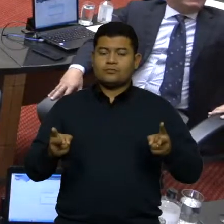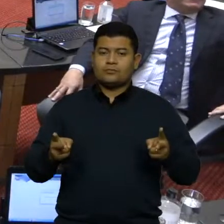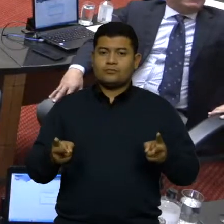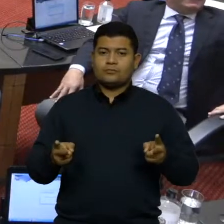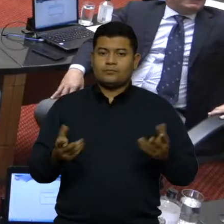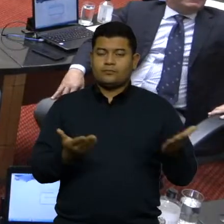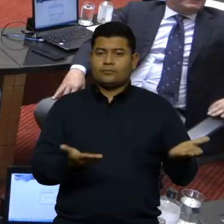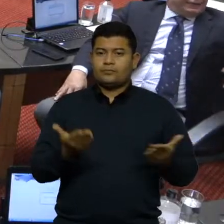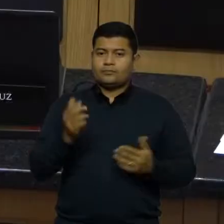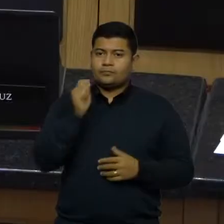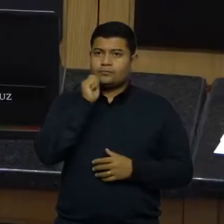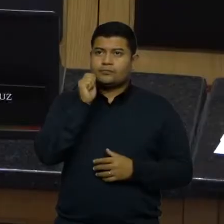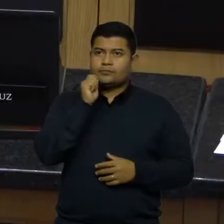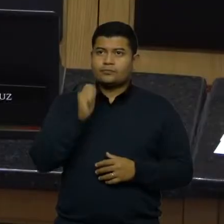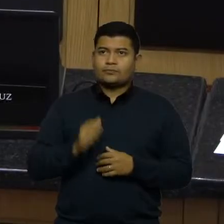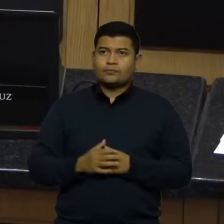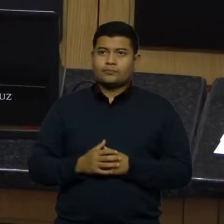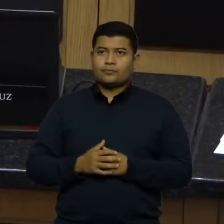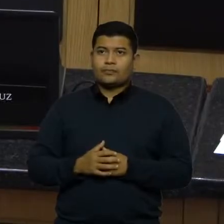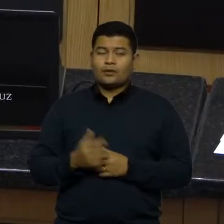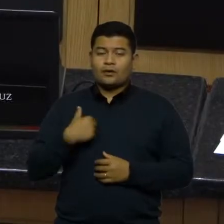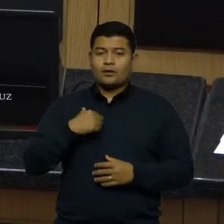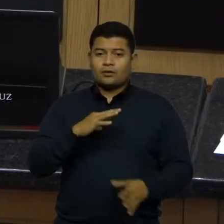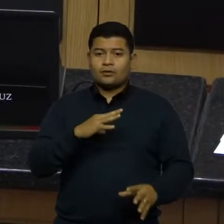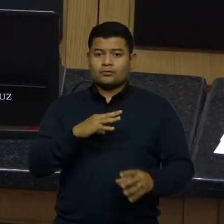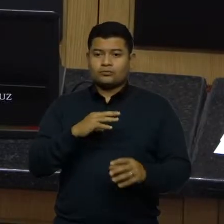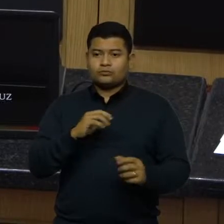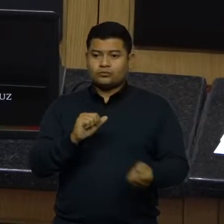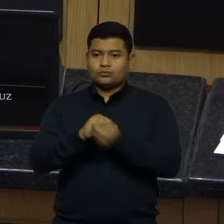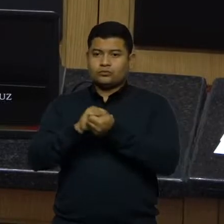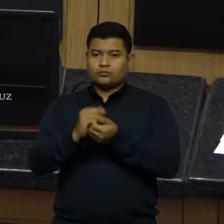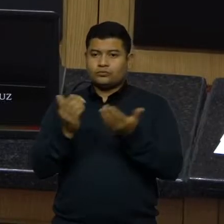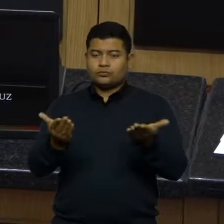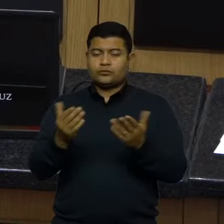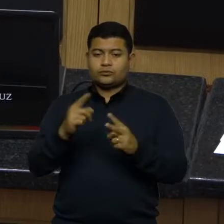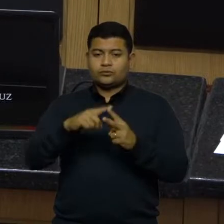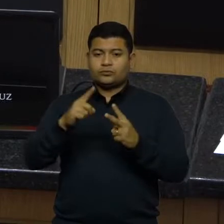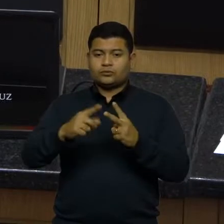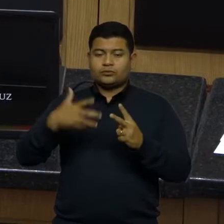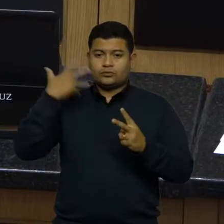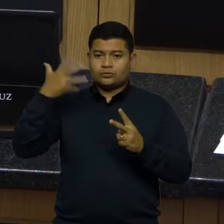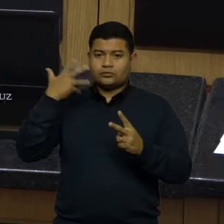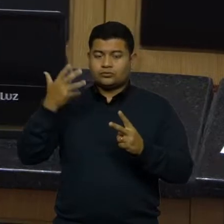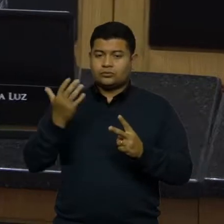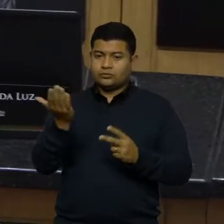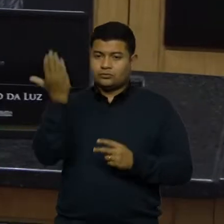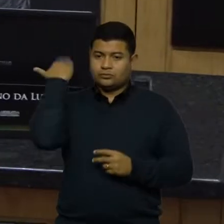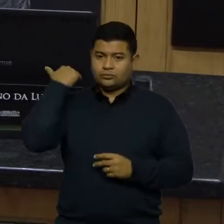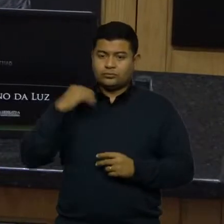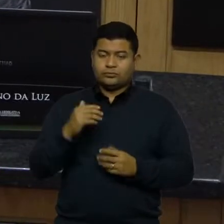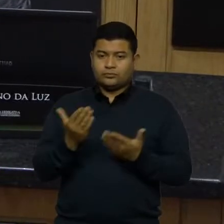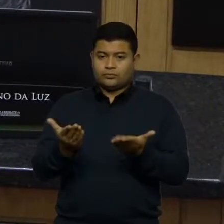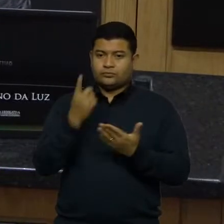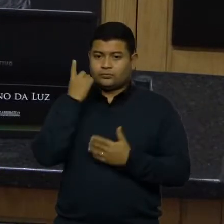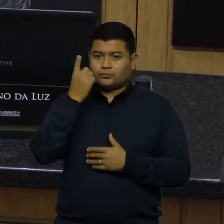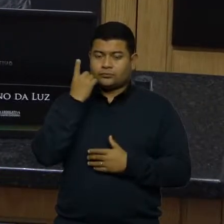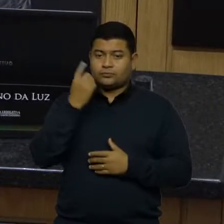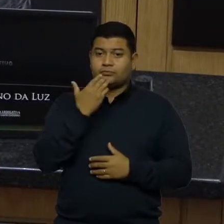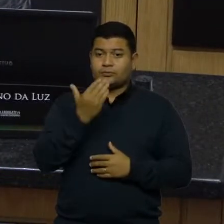Ana, com a palavra. Senhor presidente, eu quero me somar ao discurso dos dois deputados anteriores e pedir aos senhores deputados,